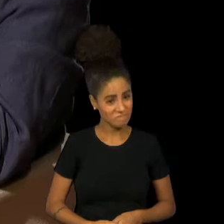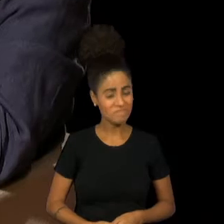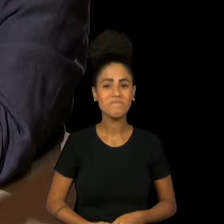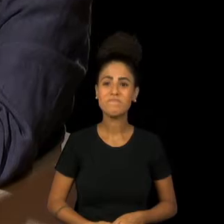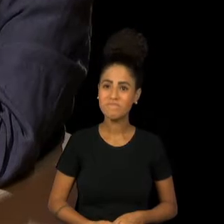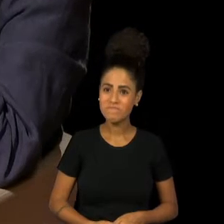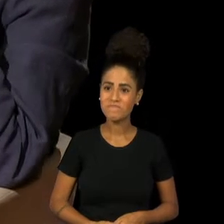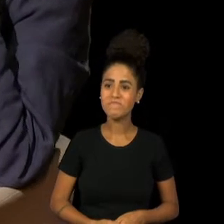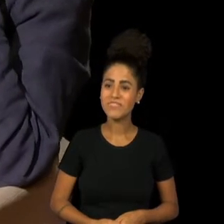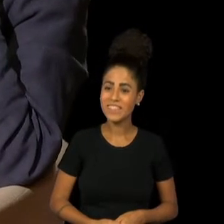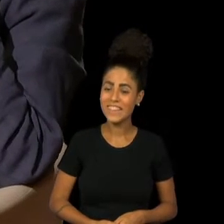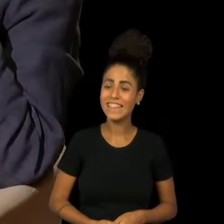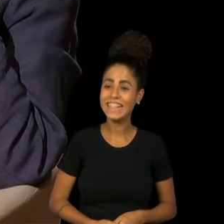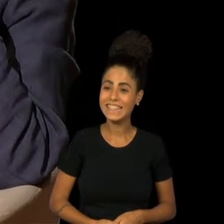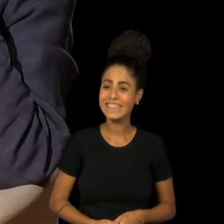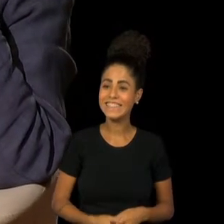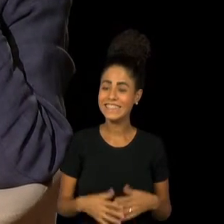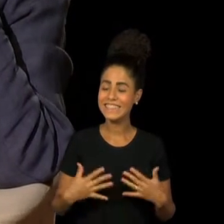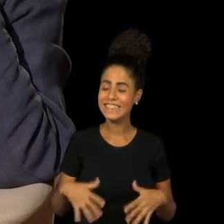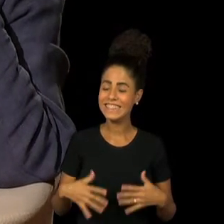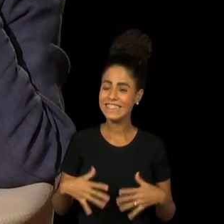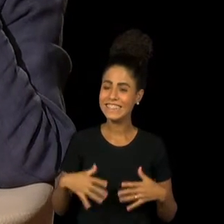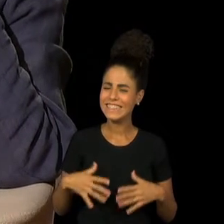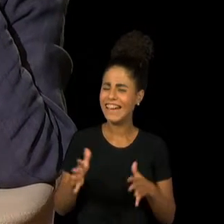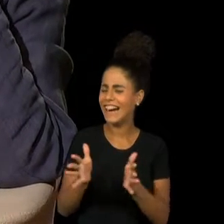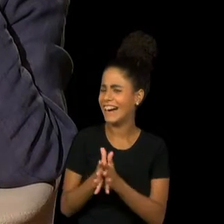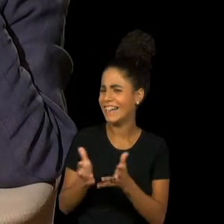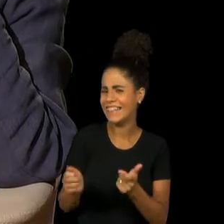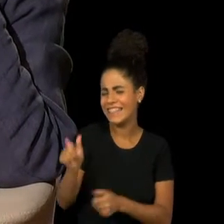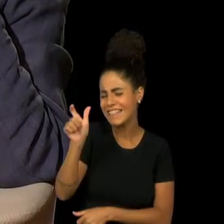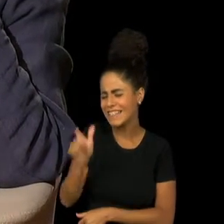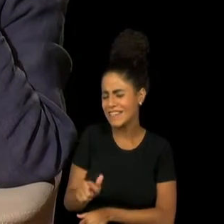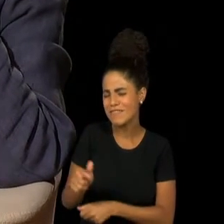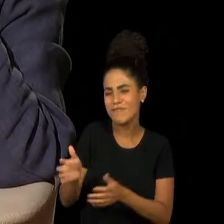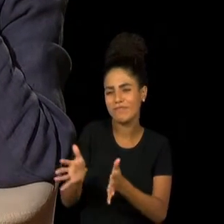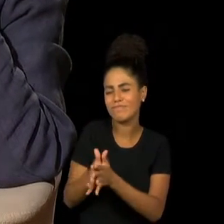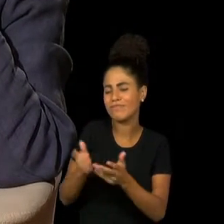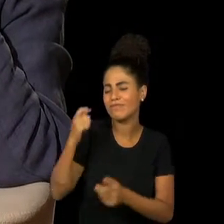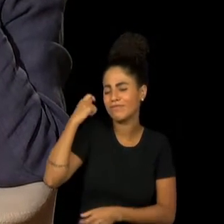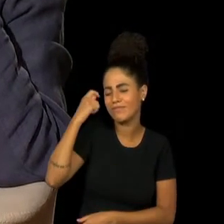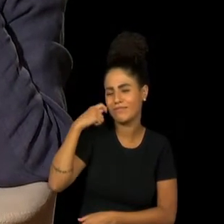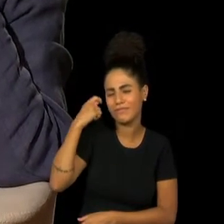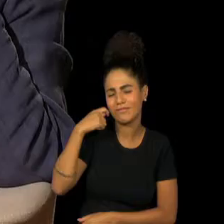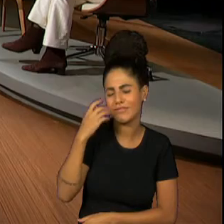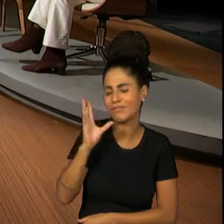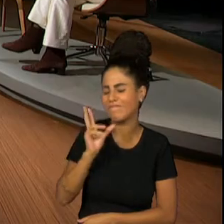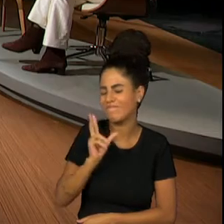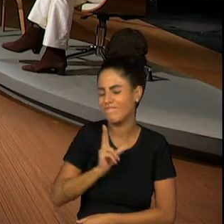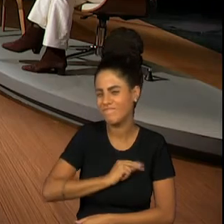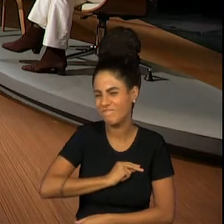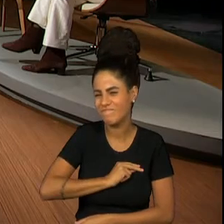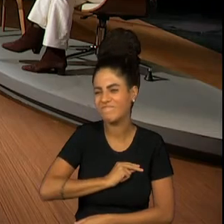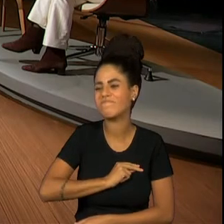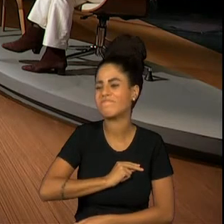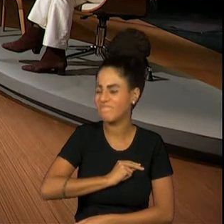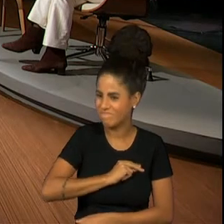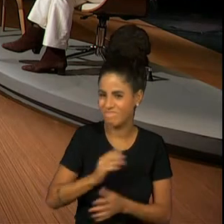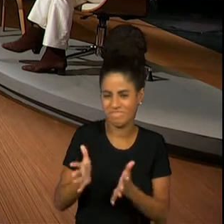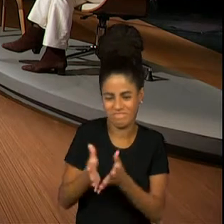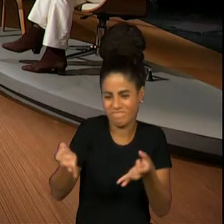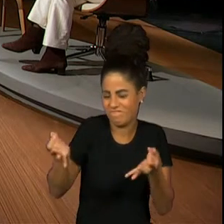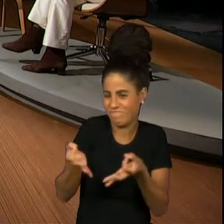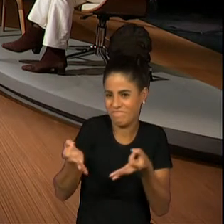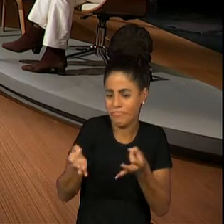O Ari é incrível. Ele é um excelente ator. E o grupo